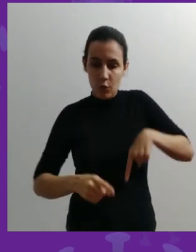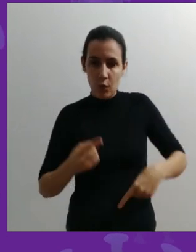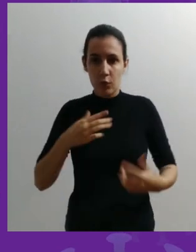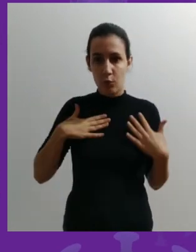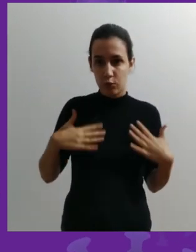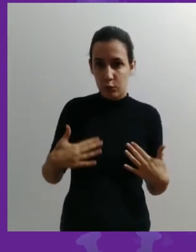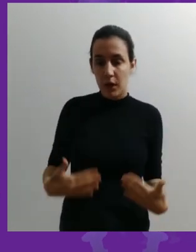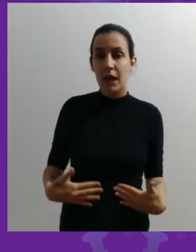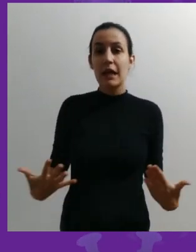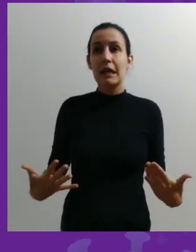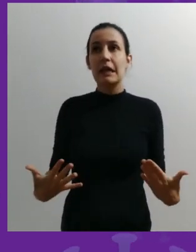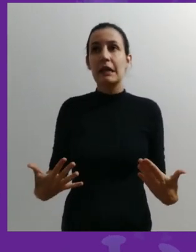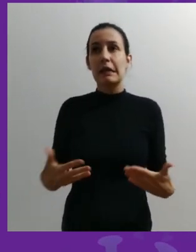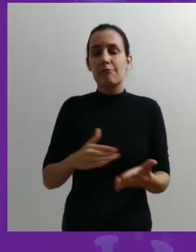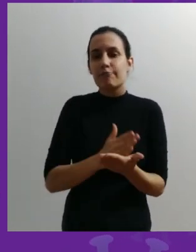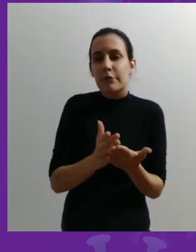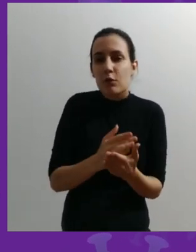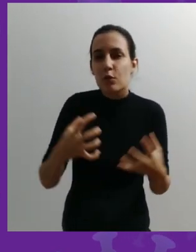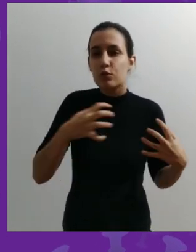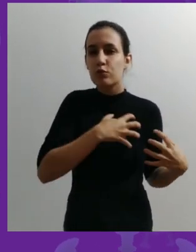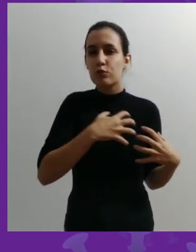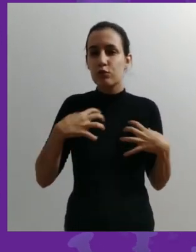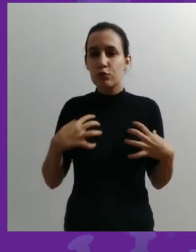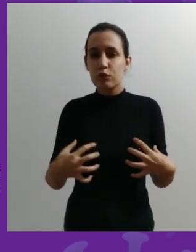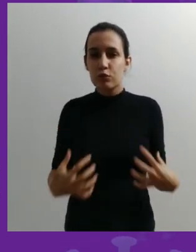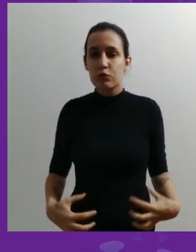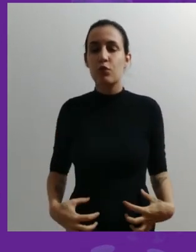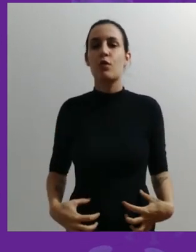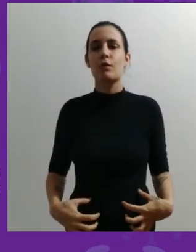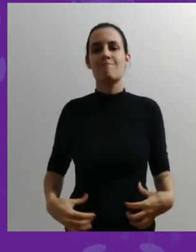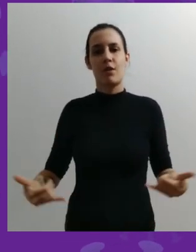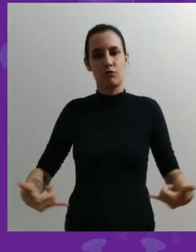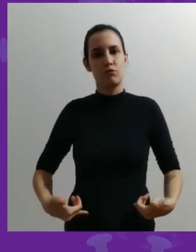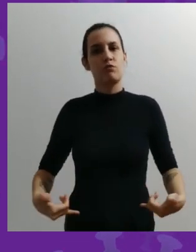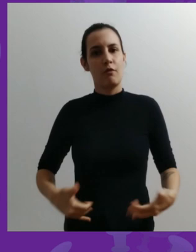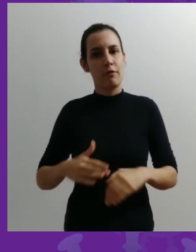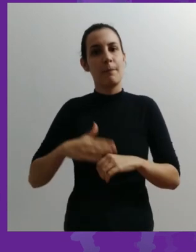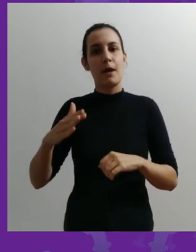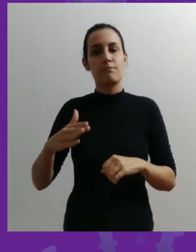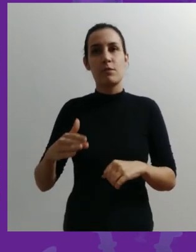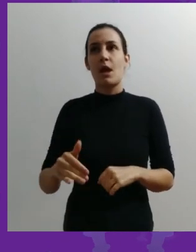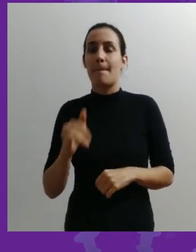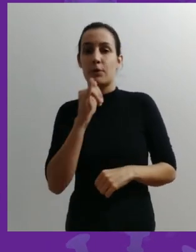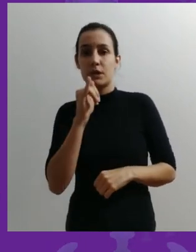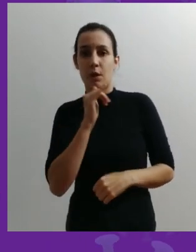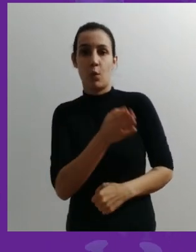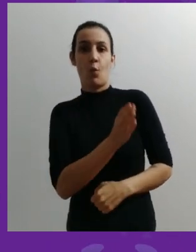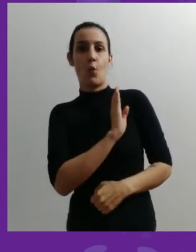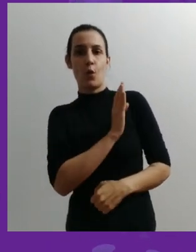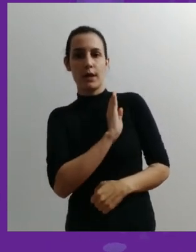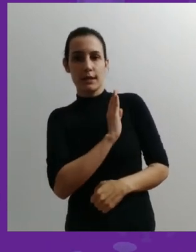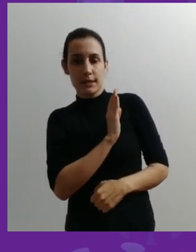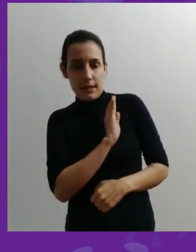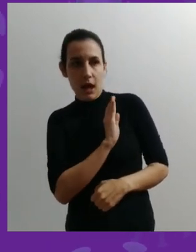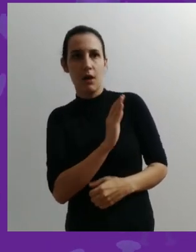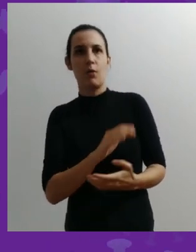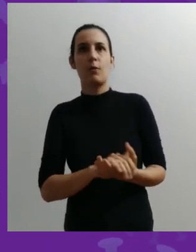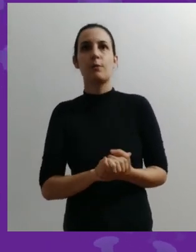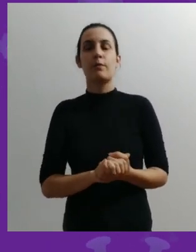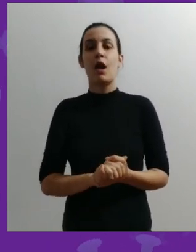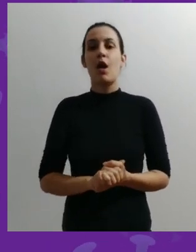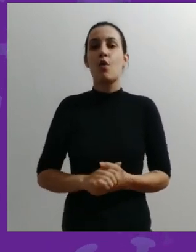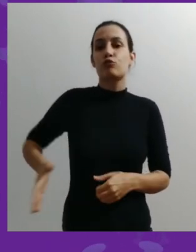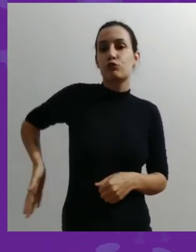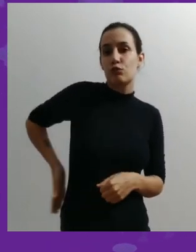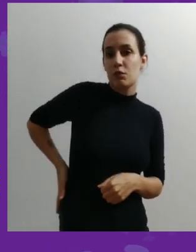órgãos, em especial, sofrem mais com essa resposta inflamatória. O coração pode sofrer mais com essa resposta inflamatória,